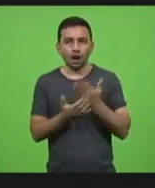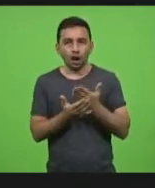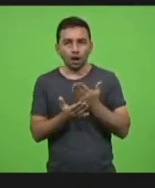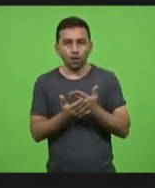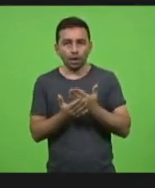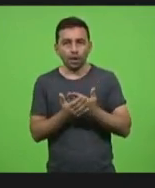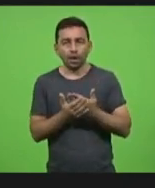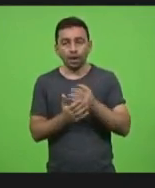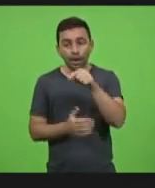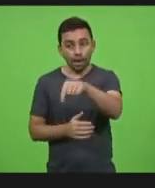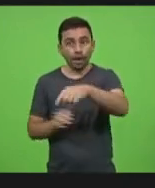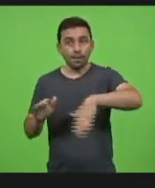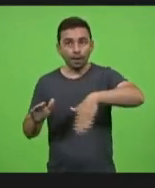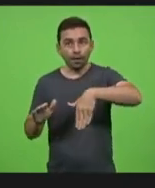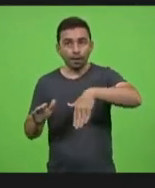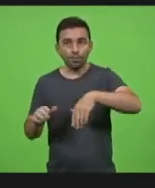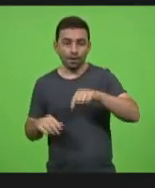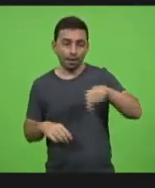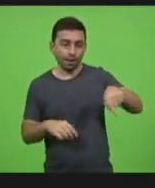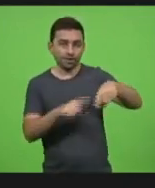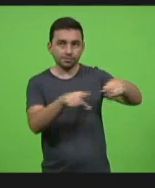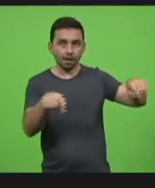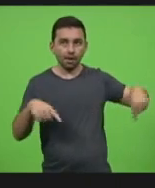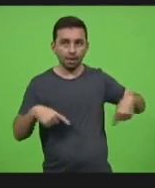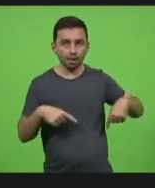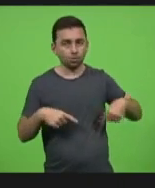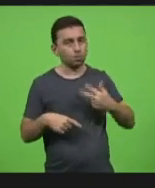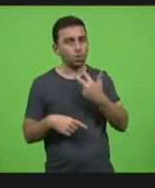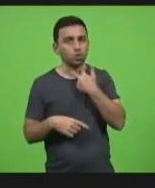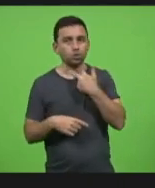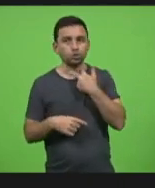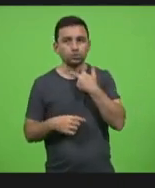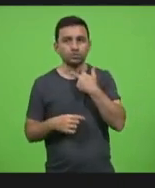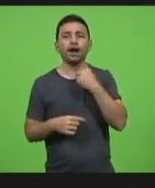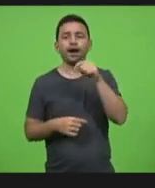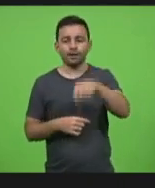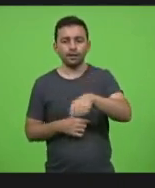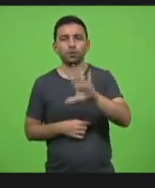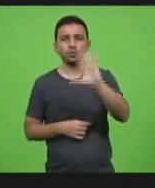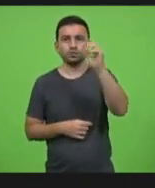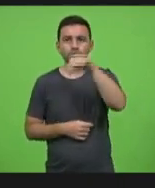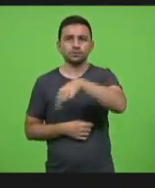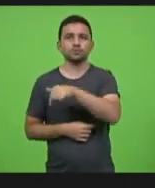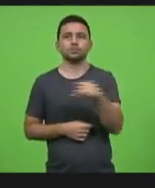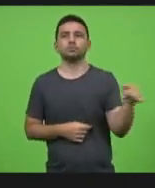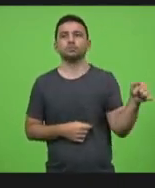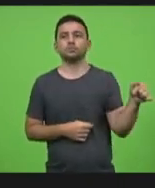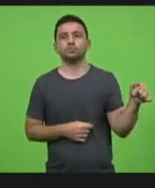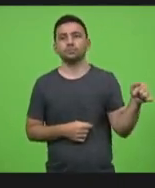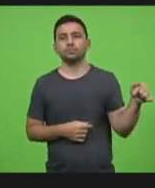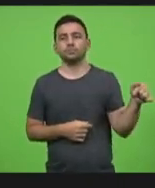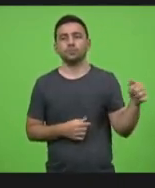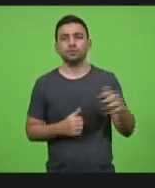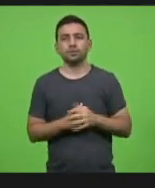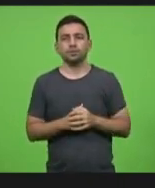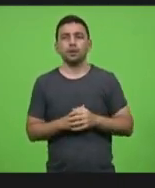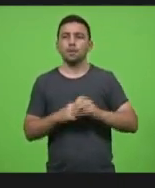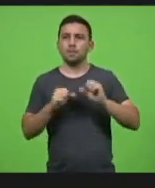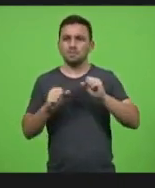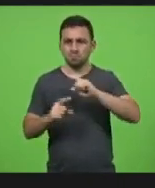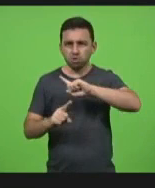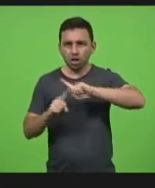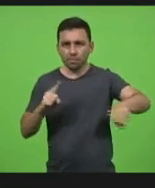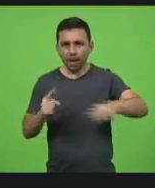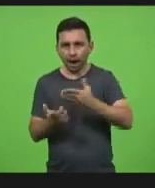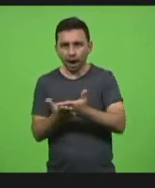mas não pode na sala de aula é isso que aconteceu em Florianópolis essa semana quando se proíbe a aula